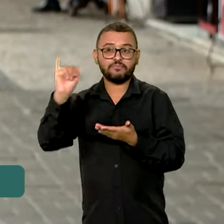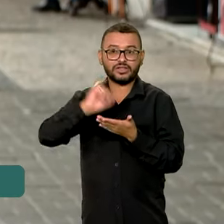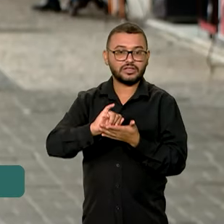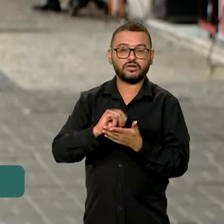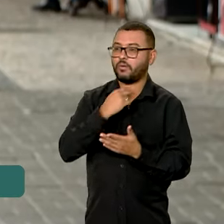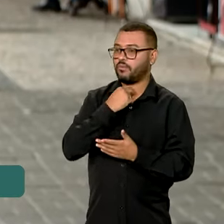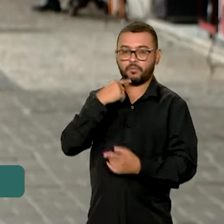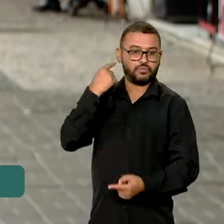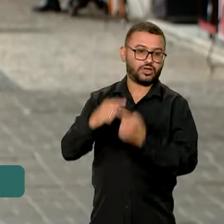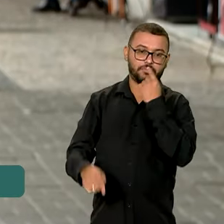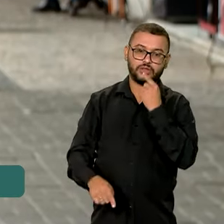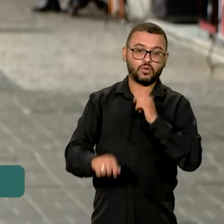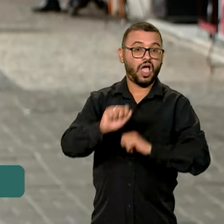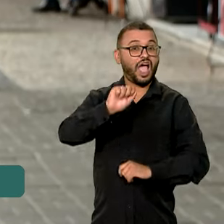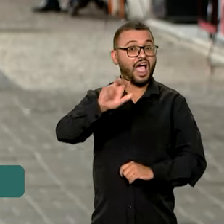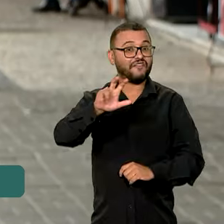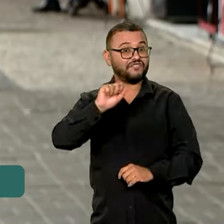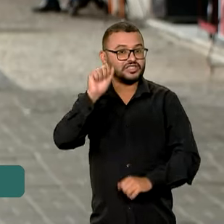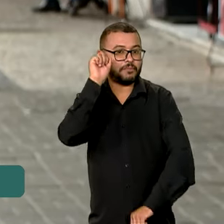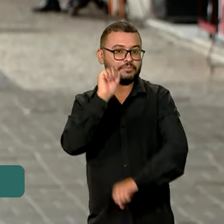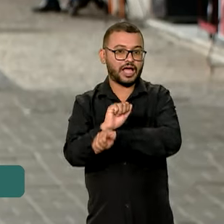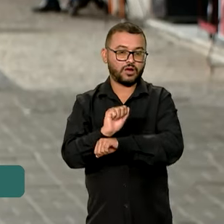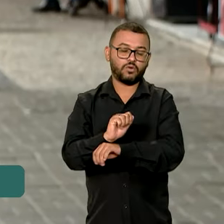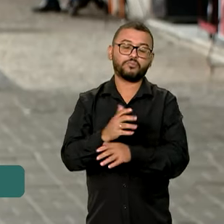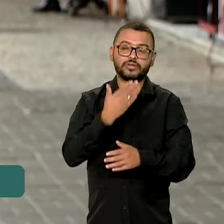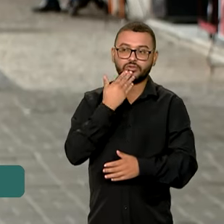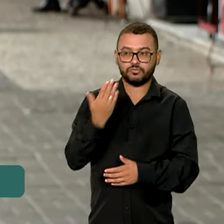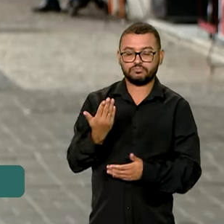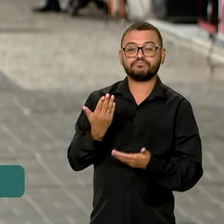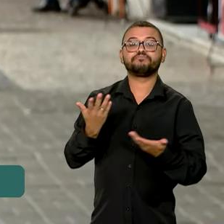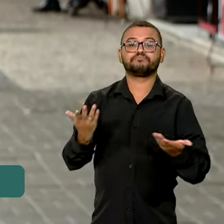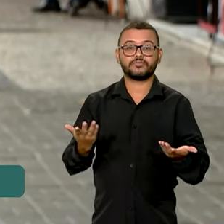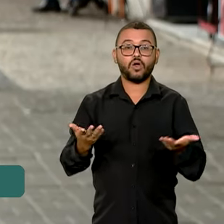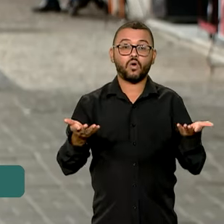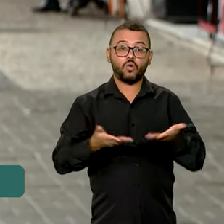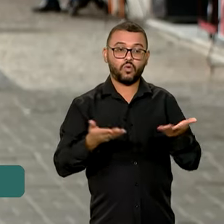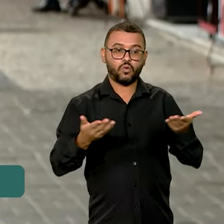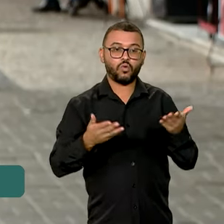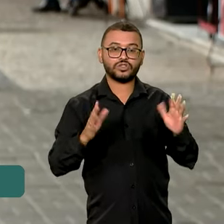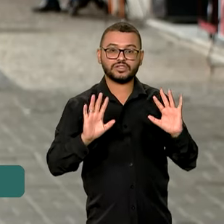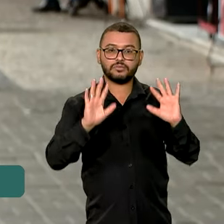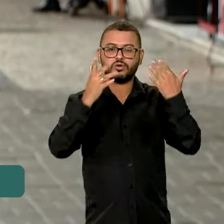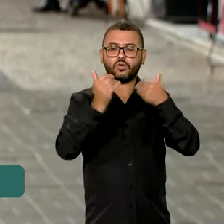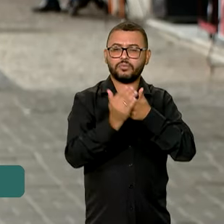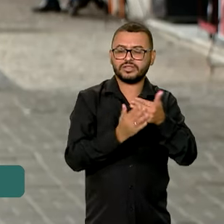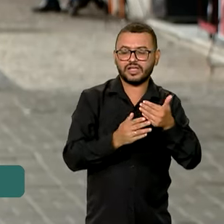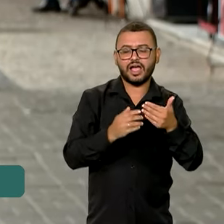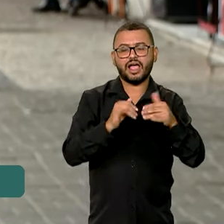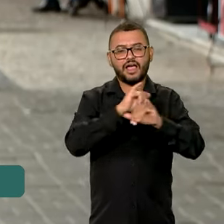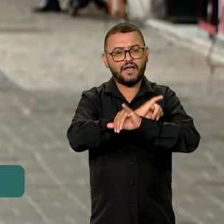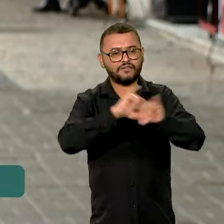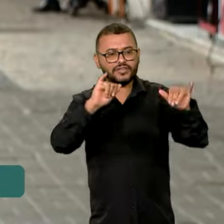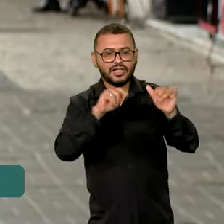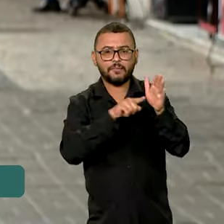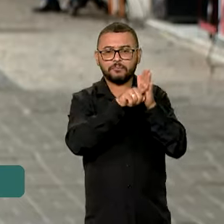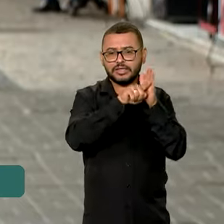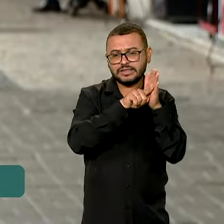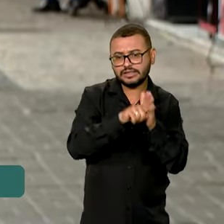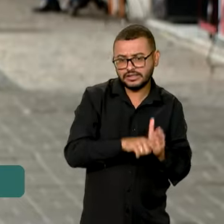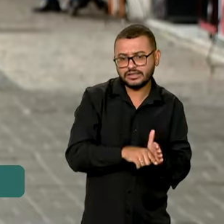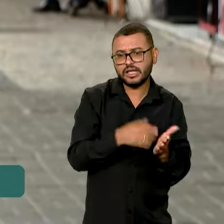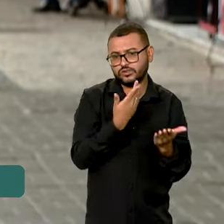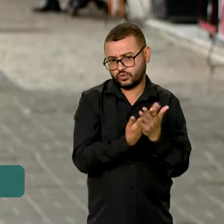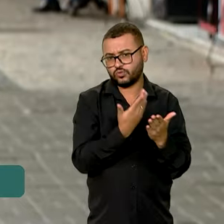proibidas pela Anvisa, Agência Nacional de Vigilância Sanitária. No evento de hoje, também será divulgado um estudo que fala,